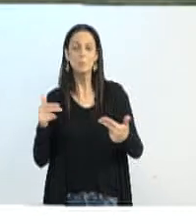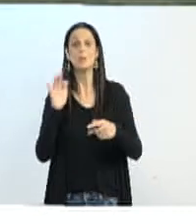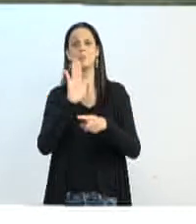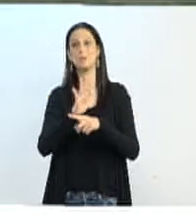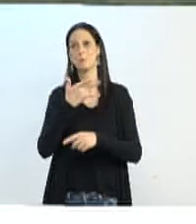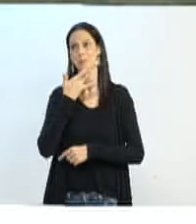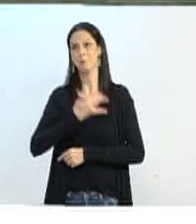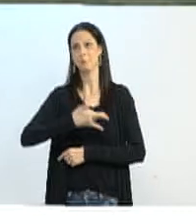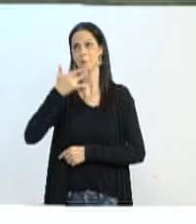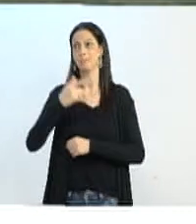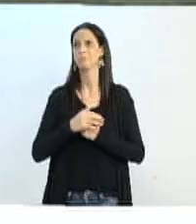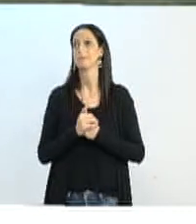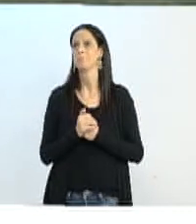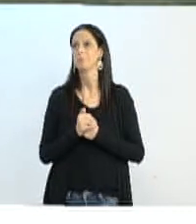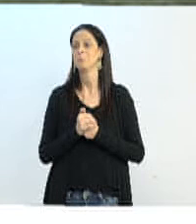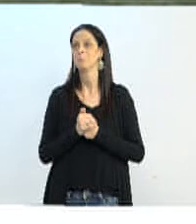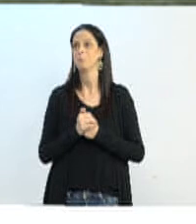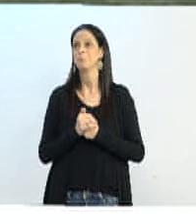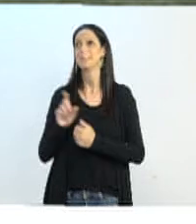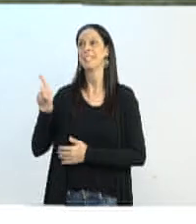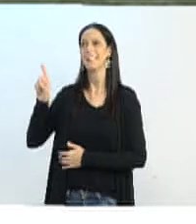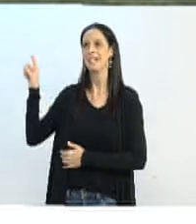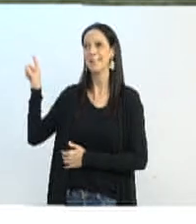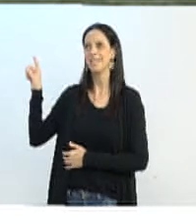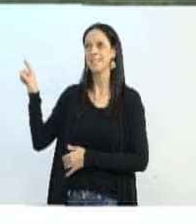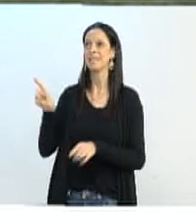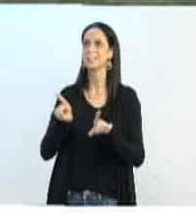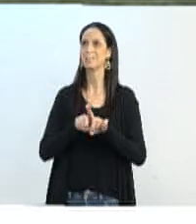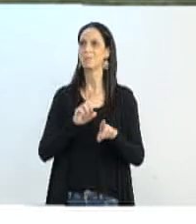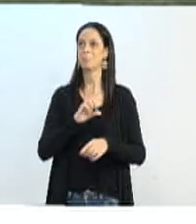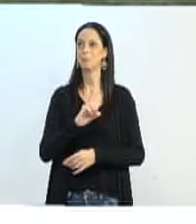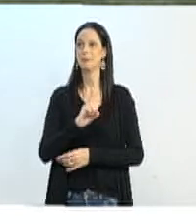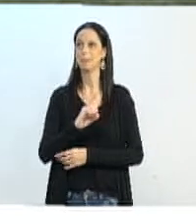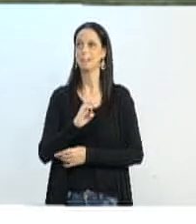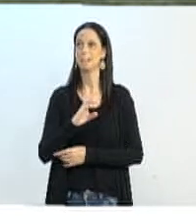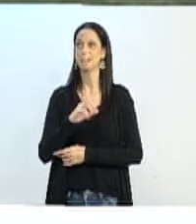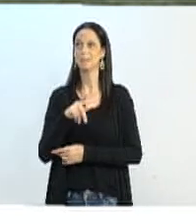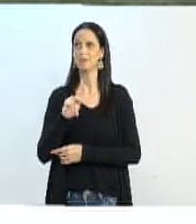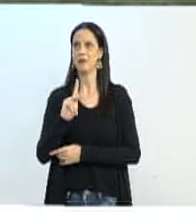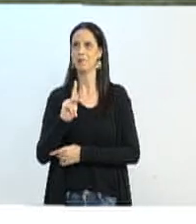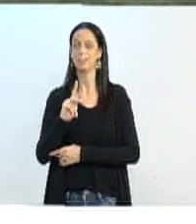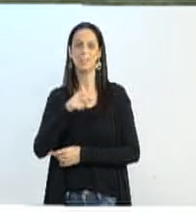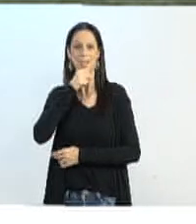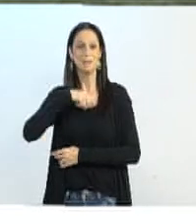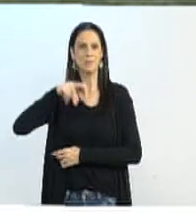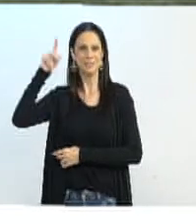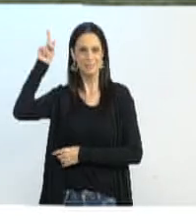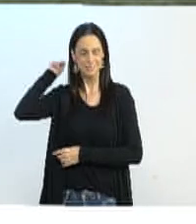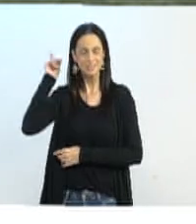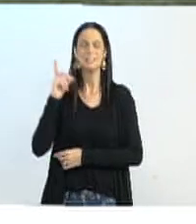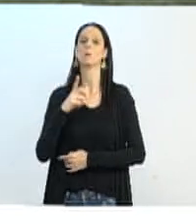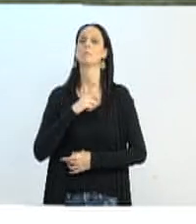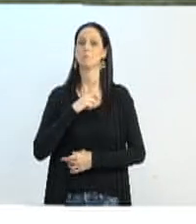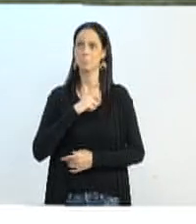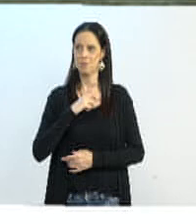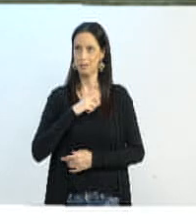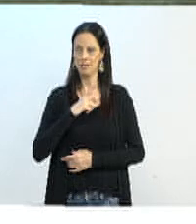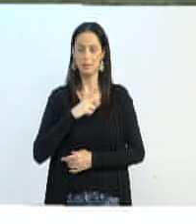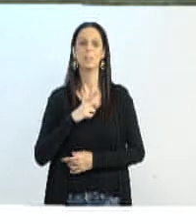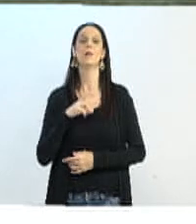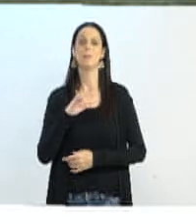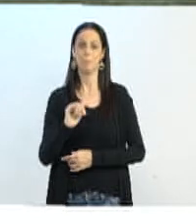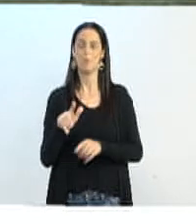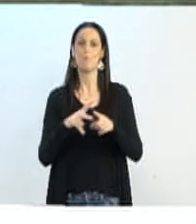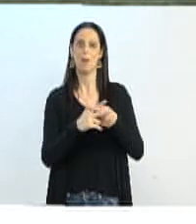O projeto de restauro do antigo DEC que existe lá atrás do Centro de Inovação, lembrando que ali existia, junto com a Casa Zalign,